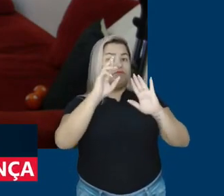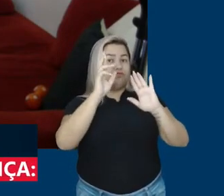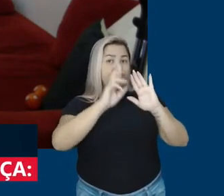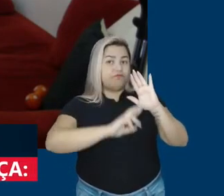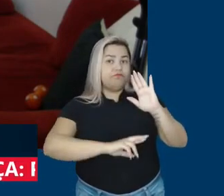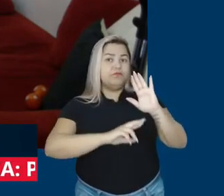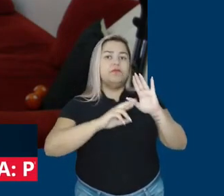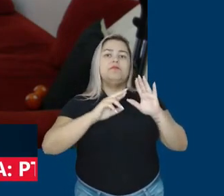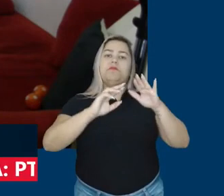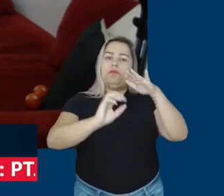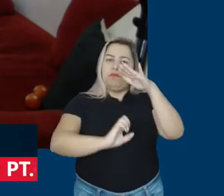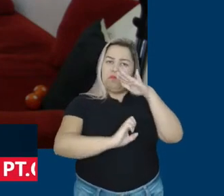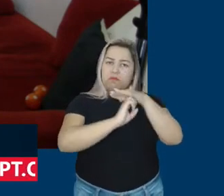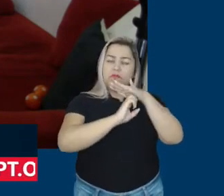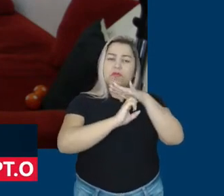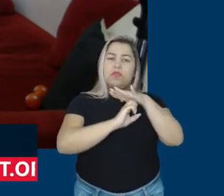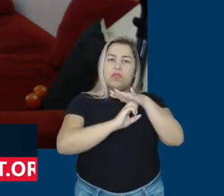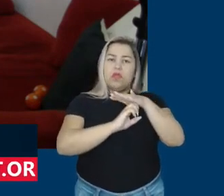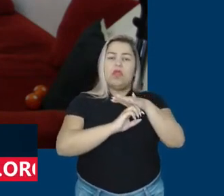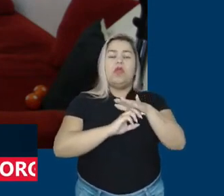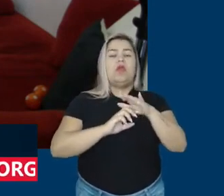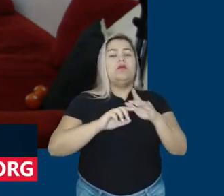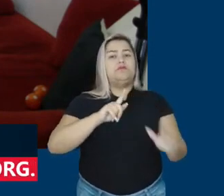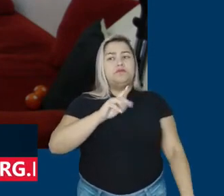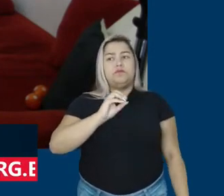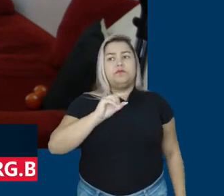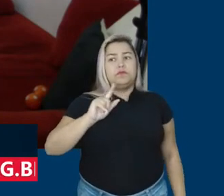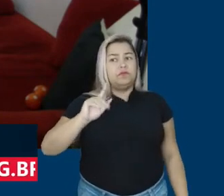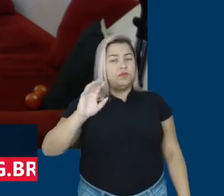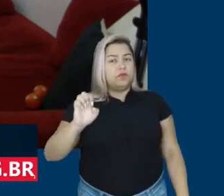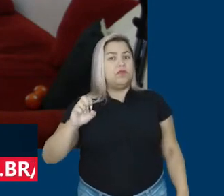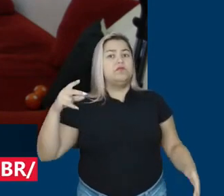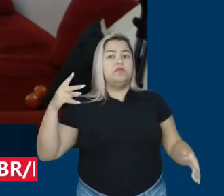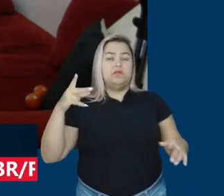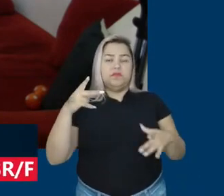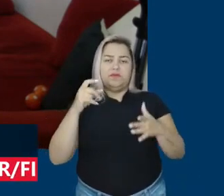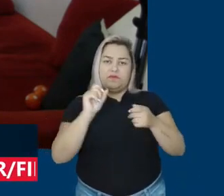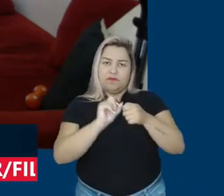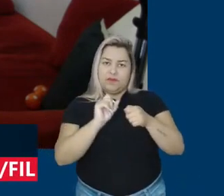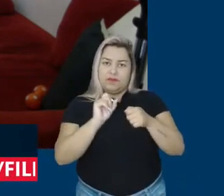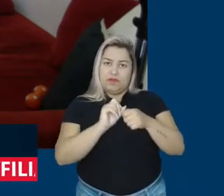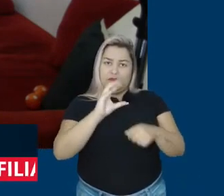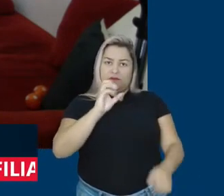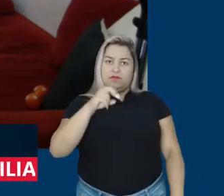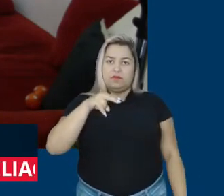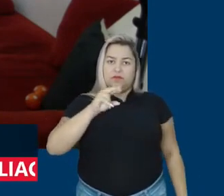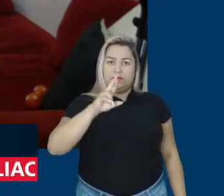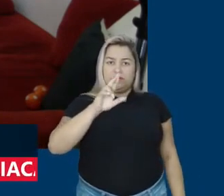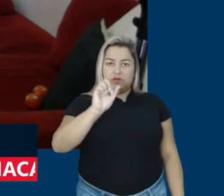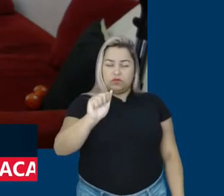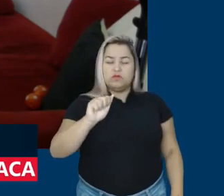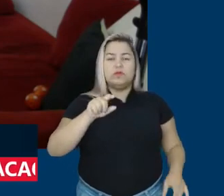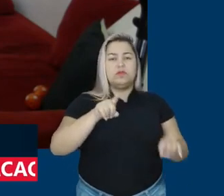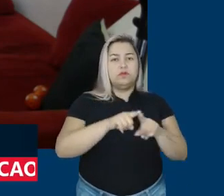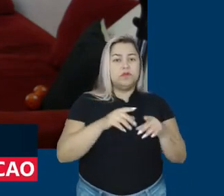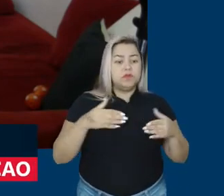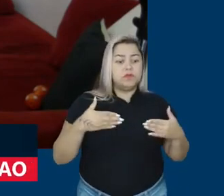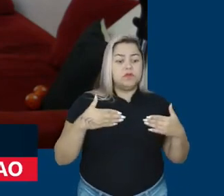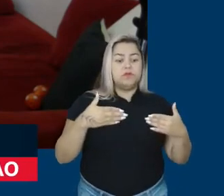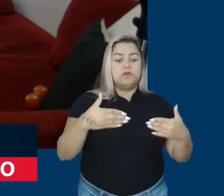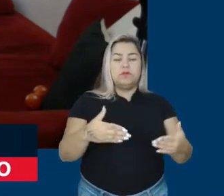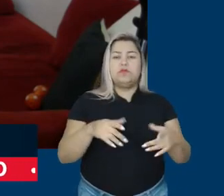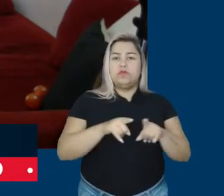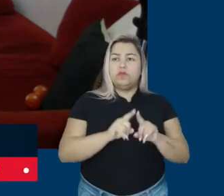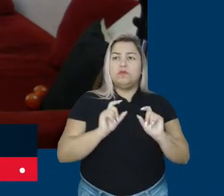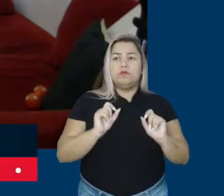dessas empresas, é o Google quem comete a censura e não o governo federal, né? Por isso, o Ministério, por meio da Secretaria Nacional